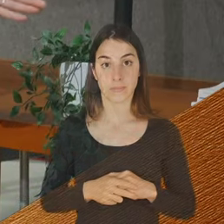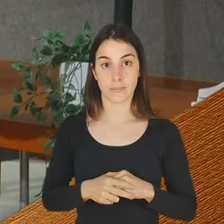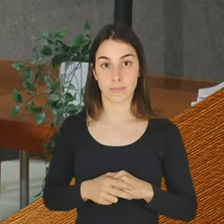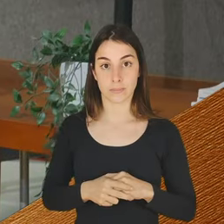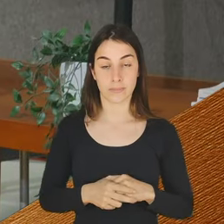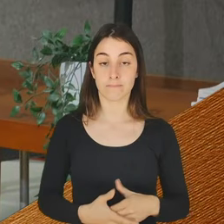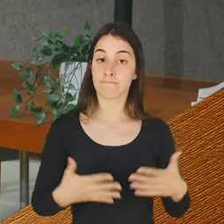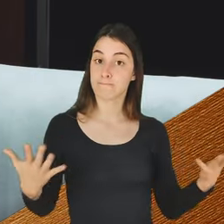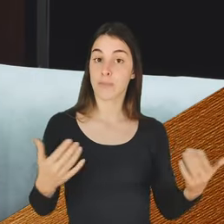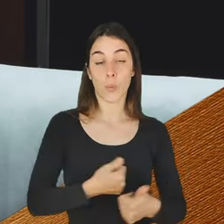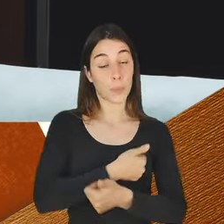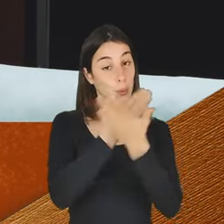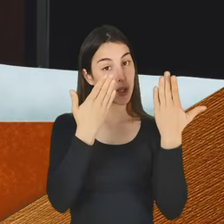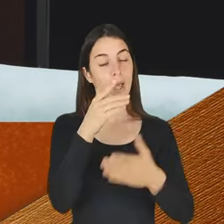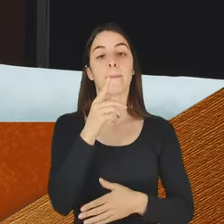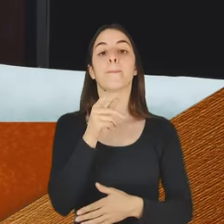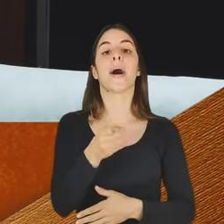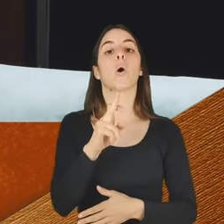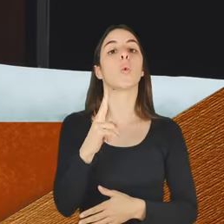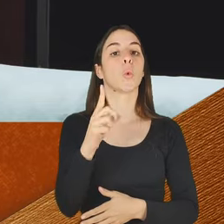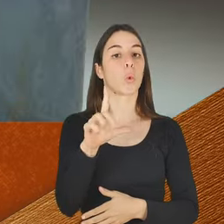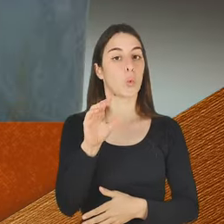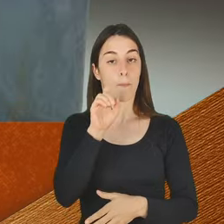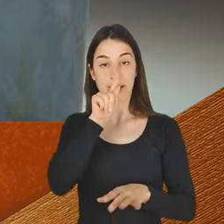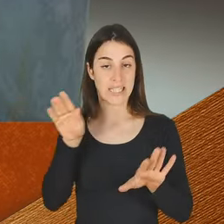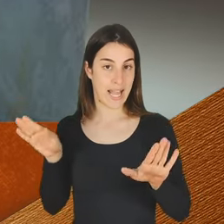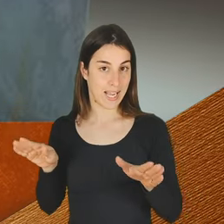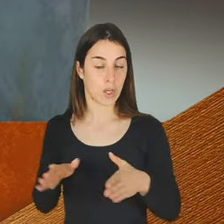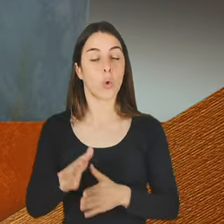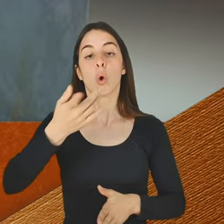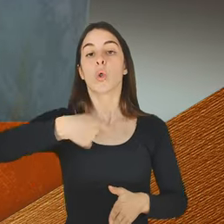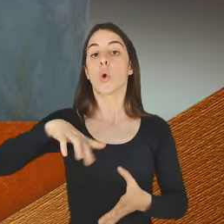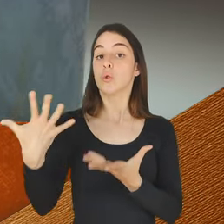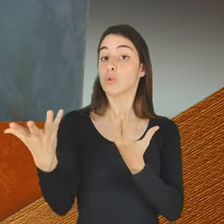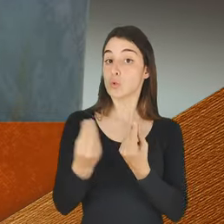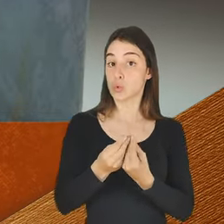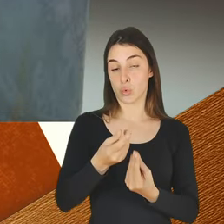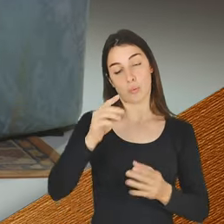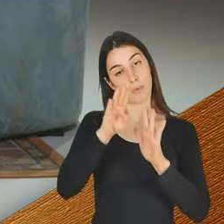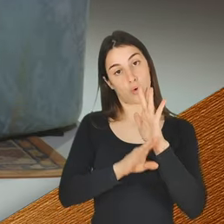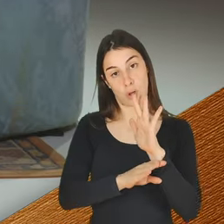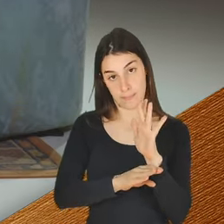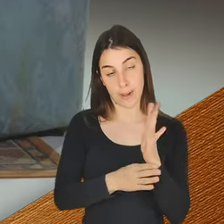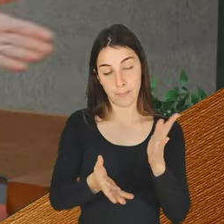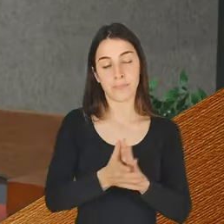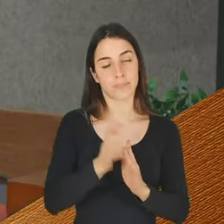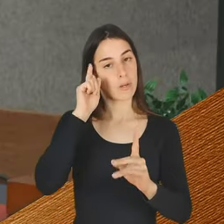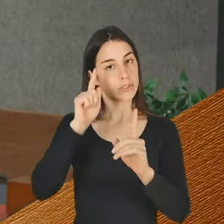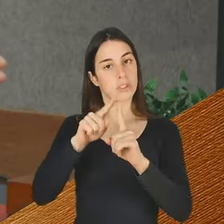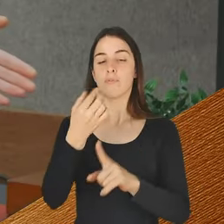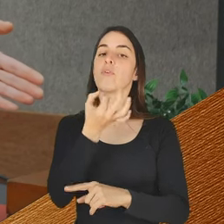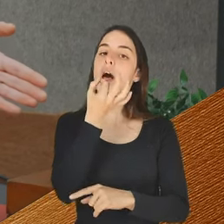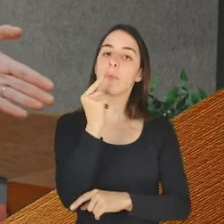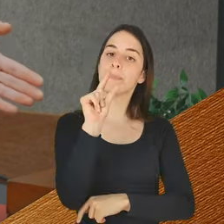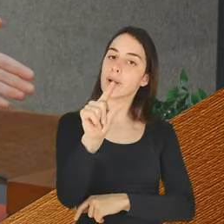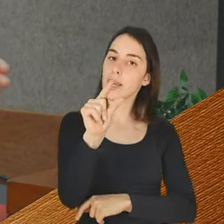Muito bom dia, Paulo Passarinho. Estamos aqui e trouxemos-lo cá ao nosso programa para falarmos um pouco sobre a forma como nós,